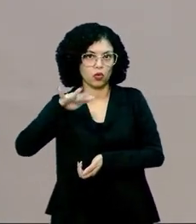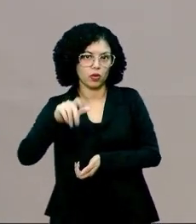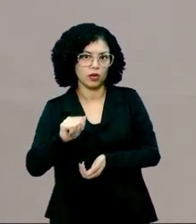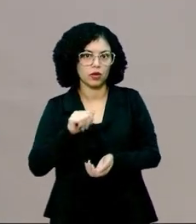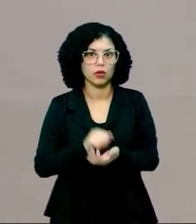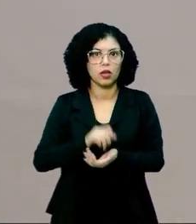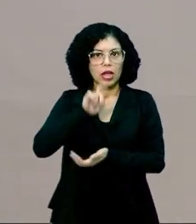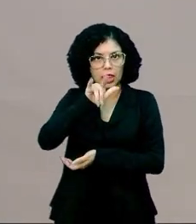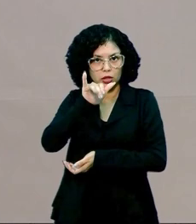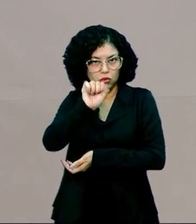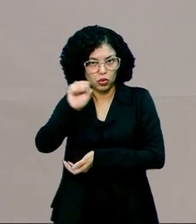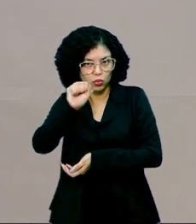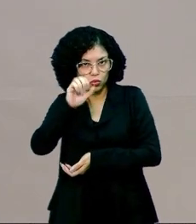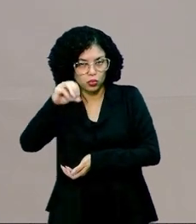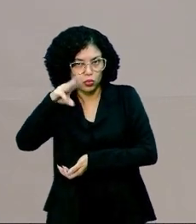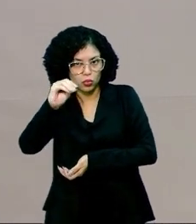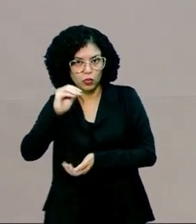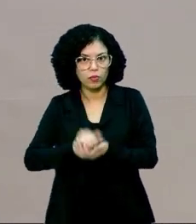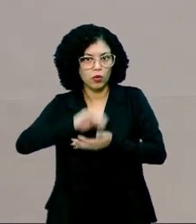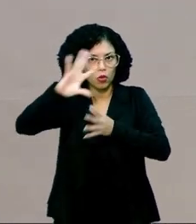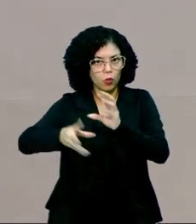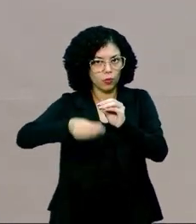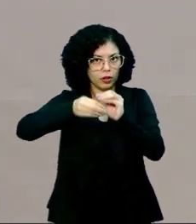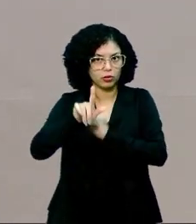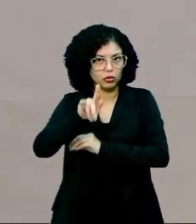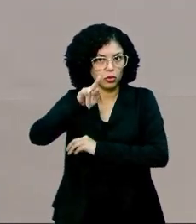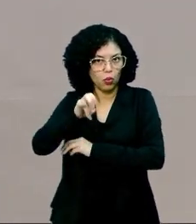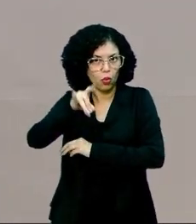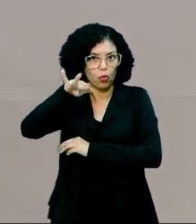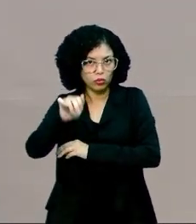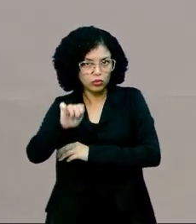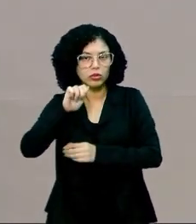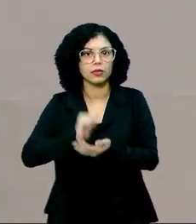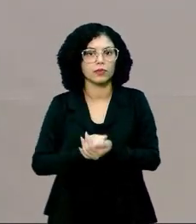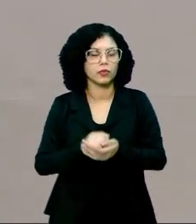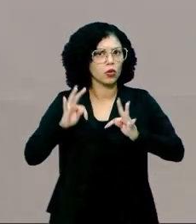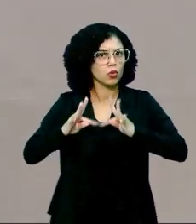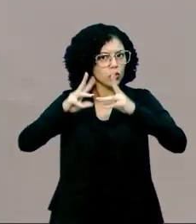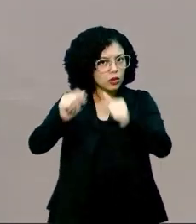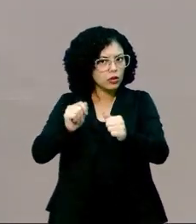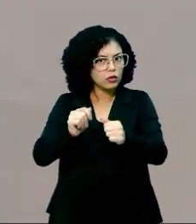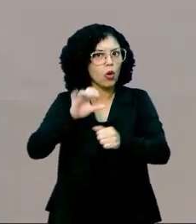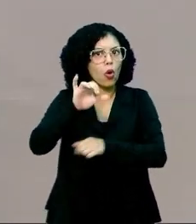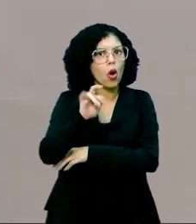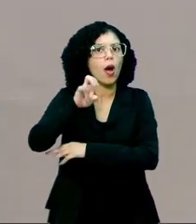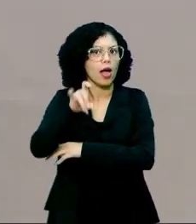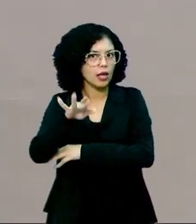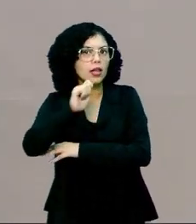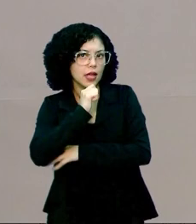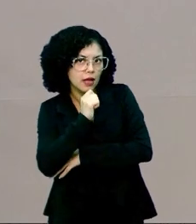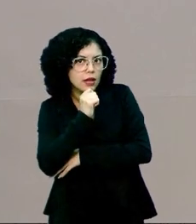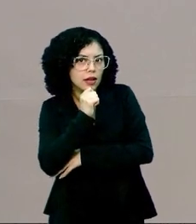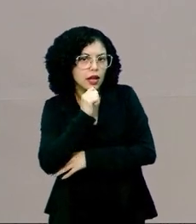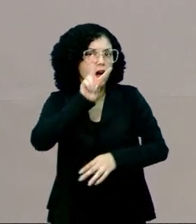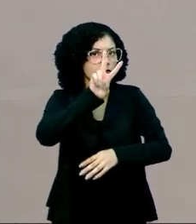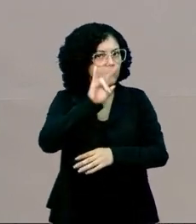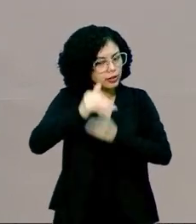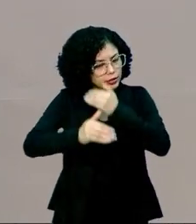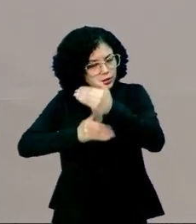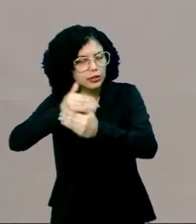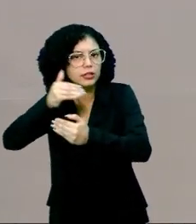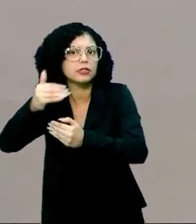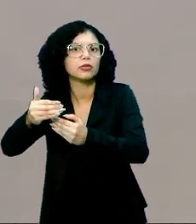os lisossomos, os complexos de Golgi. Isso aí são tudo organelas, tá? Que vai